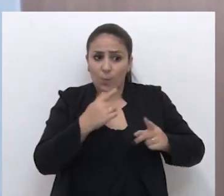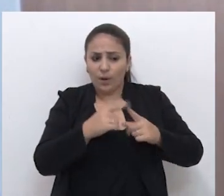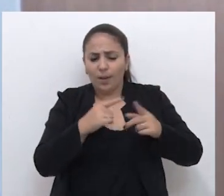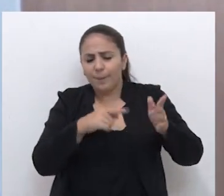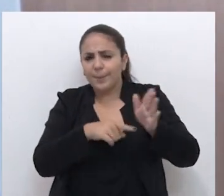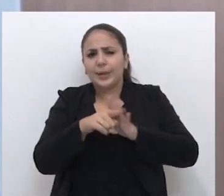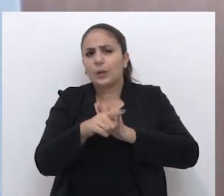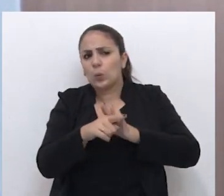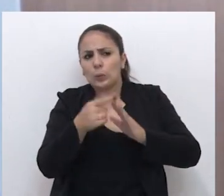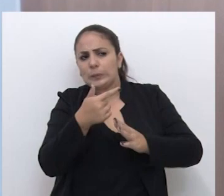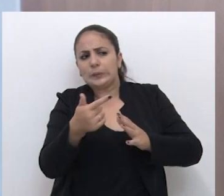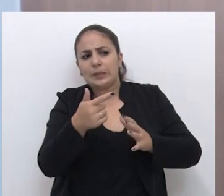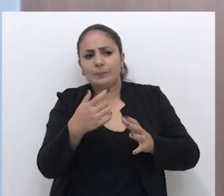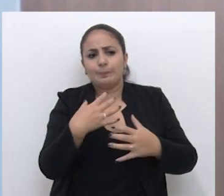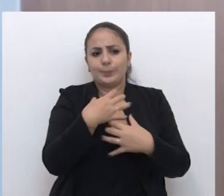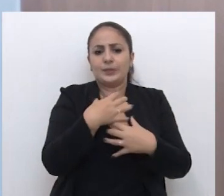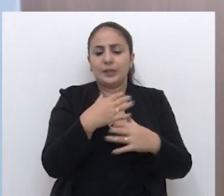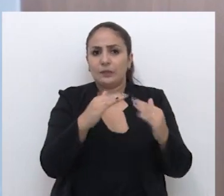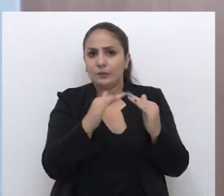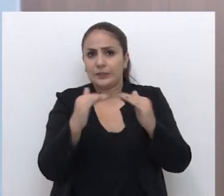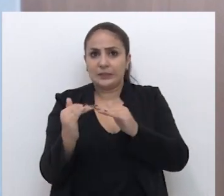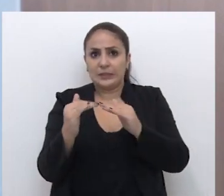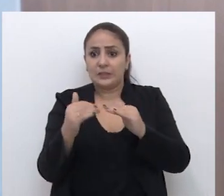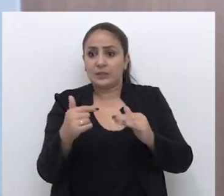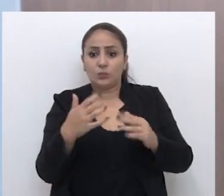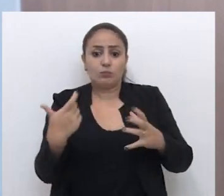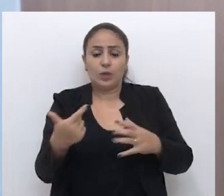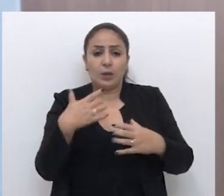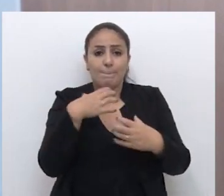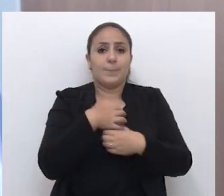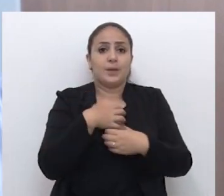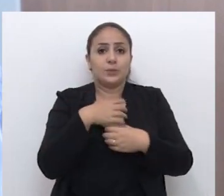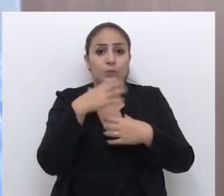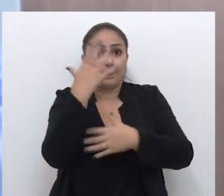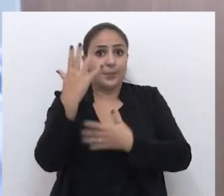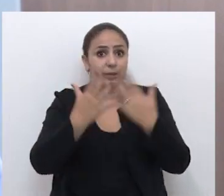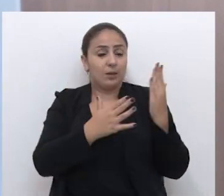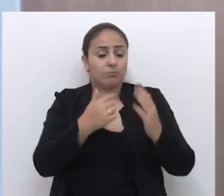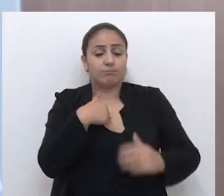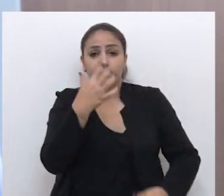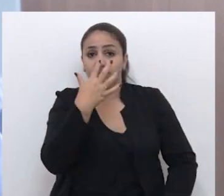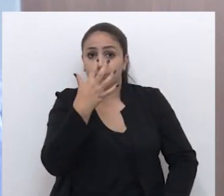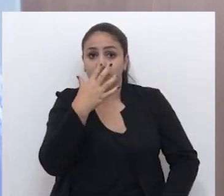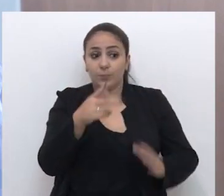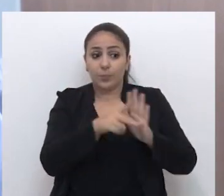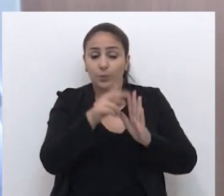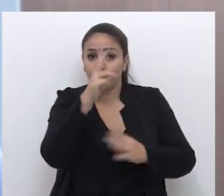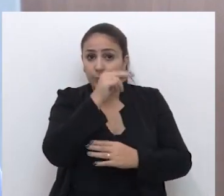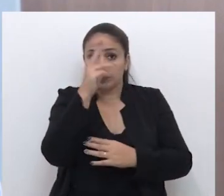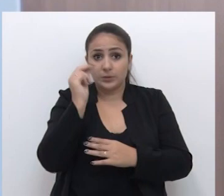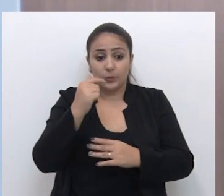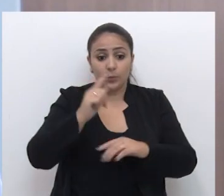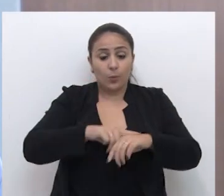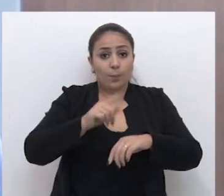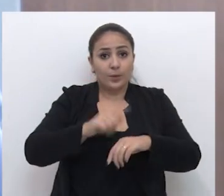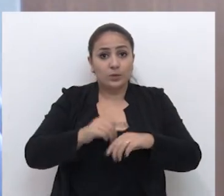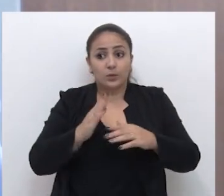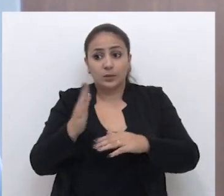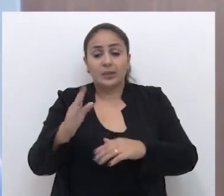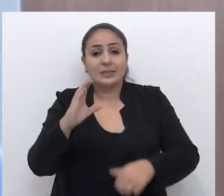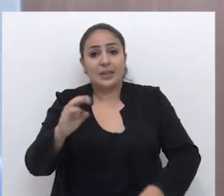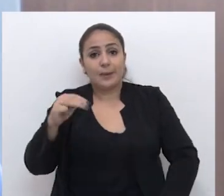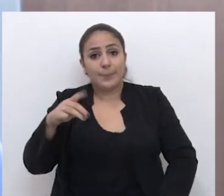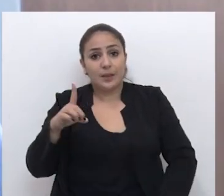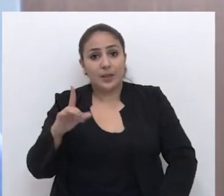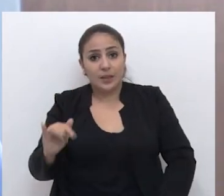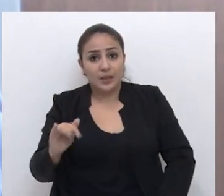que ela questiona ali que não tem impacto de vizinhança e nem impacto ambiental. Me surpreende que o próprio executivo, que tem que, quando manda para o CMDI,